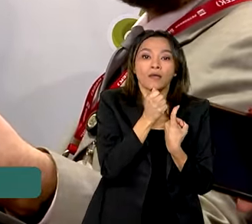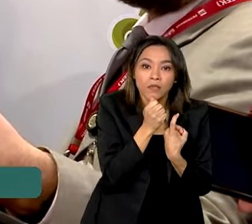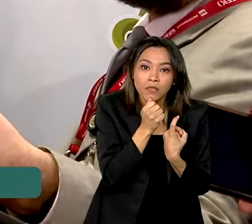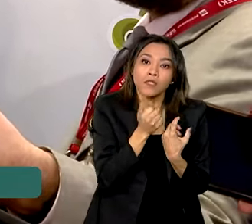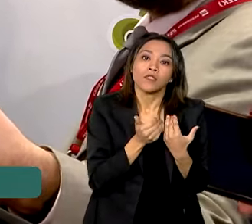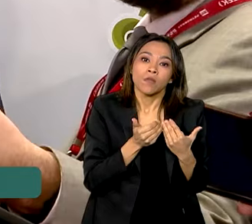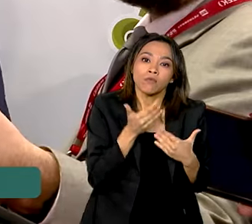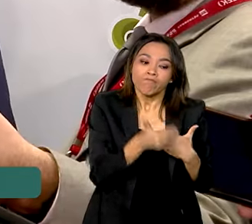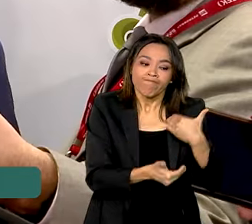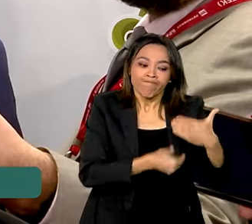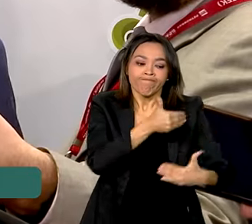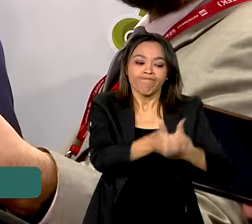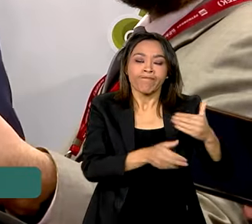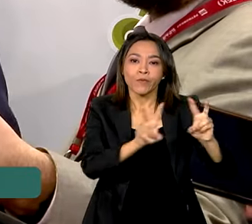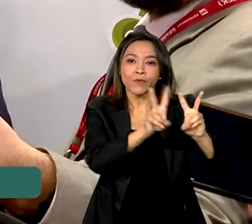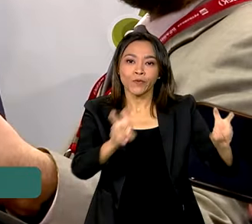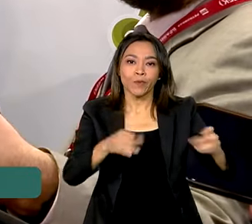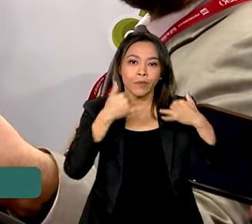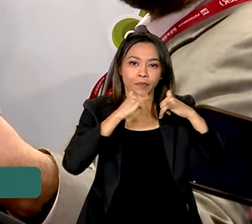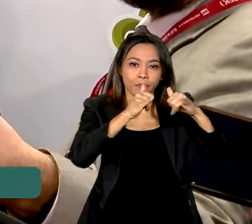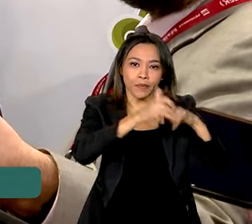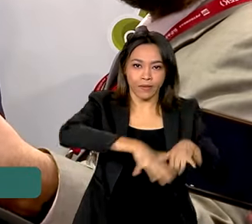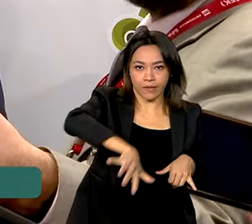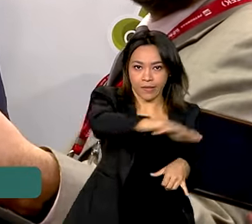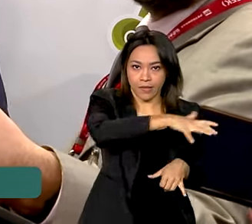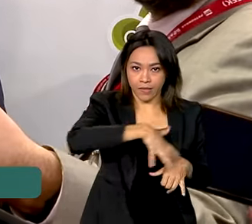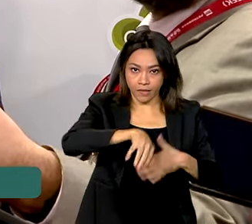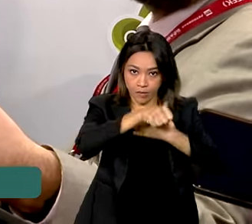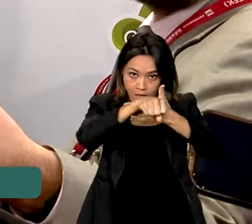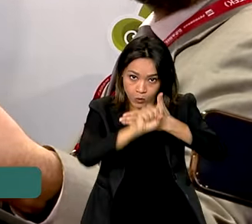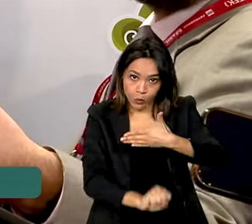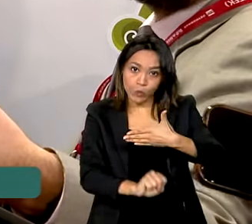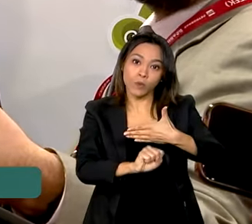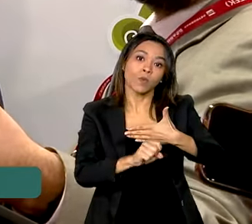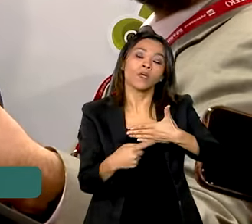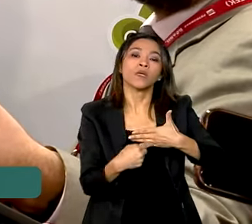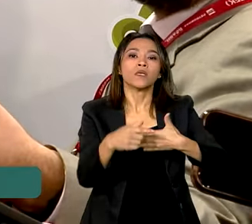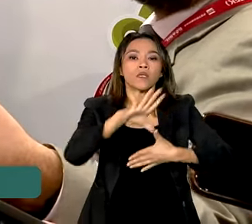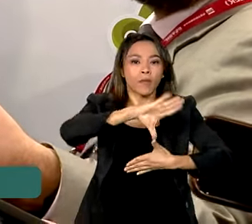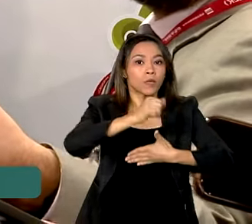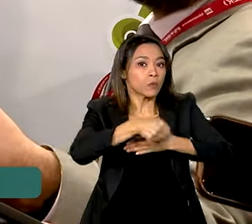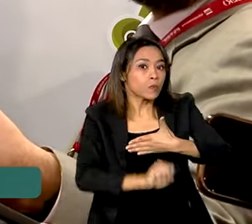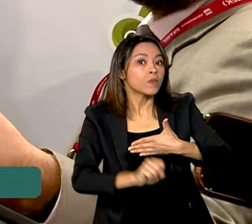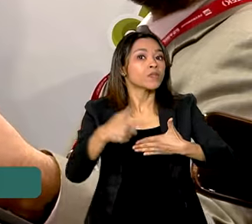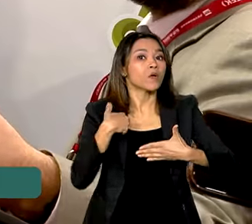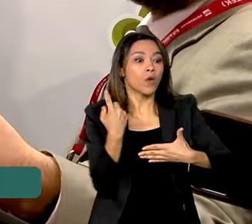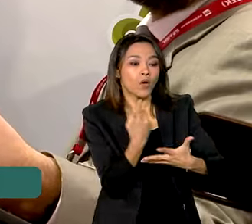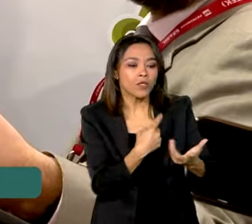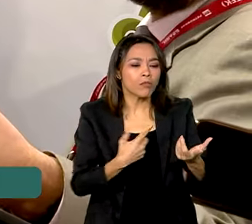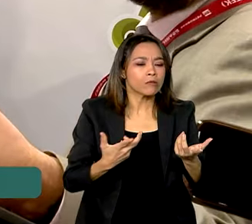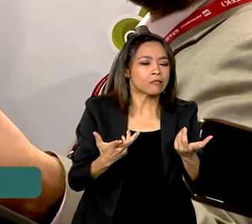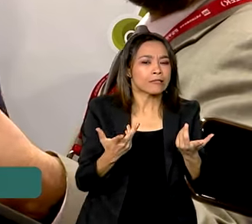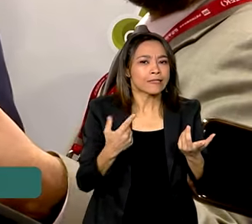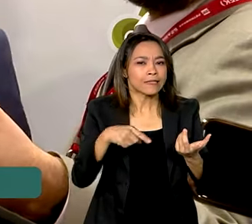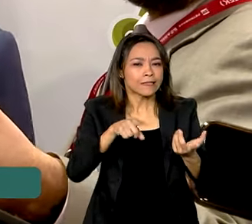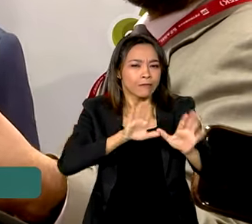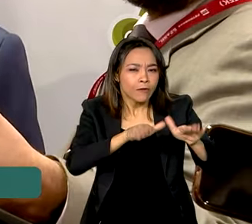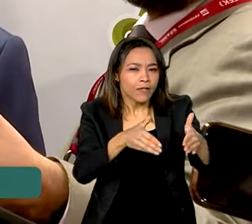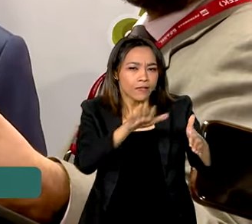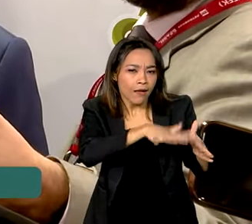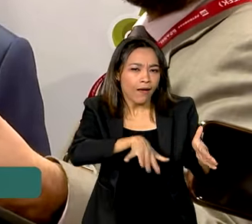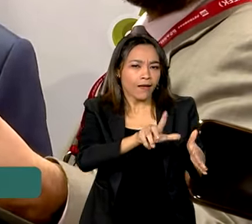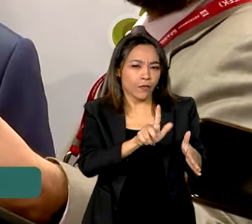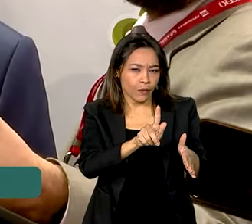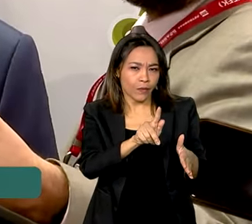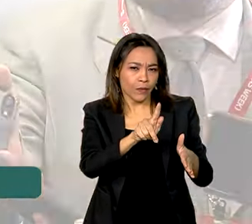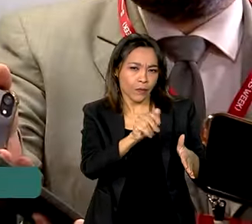elétrico na integração da América do Sul, a gente já promova também essa integração de forma vigorosa na questão do gás natural, que todos sabem